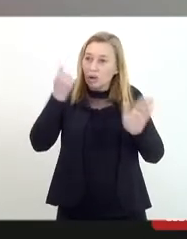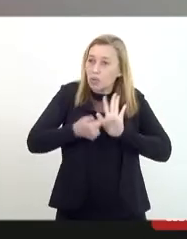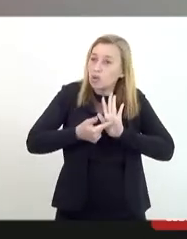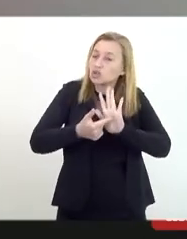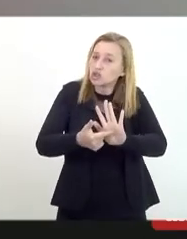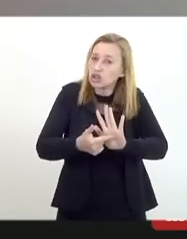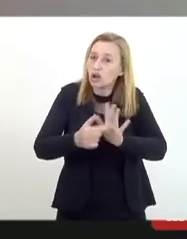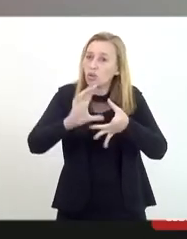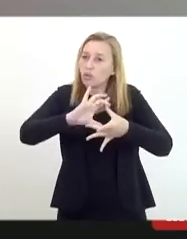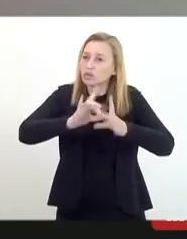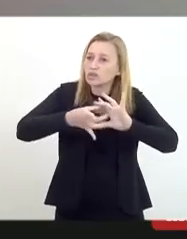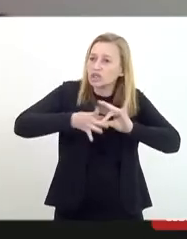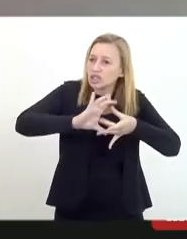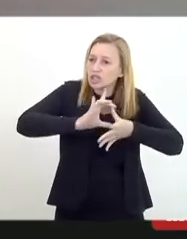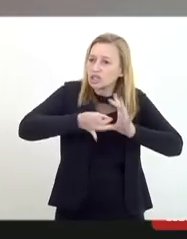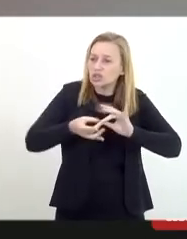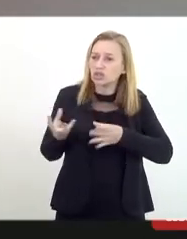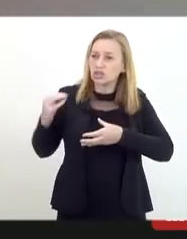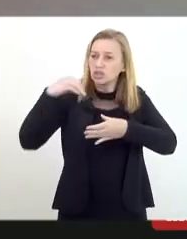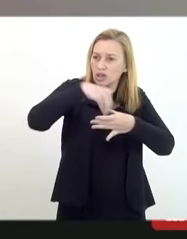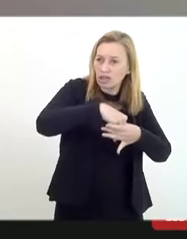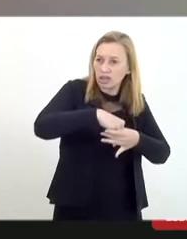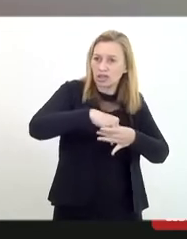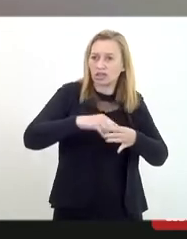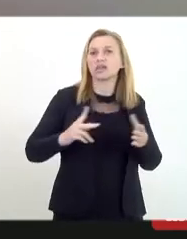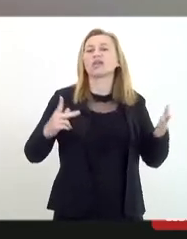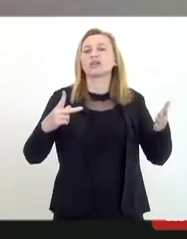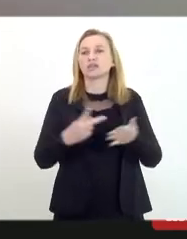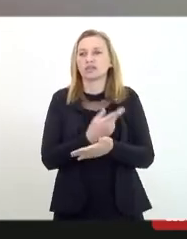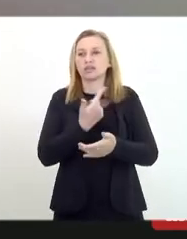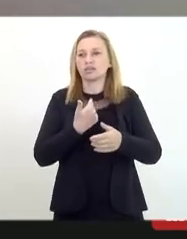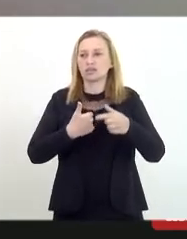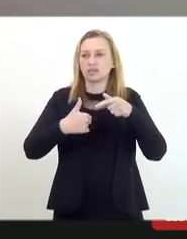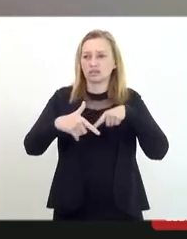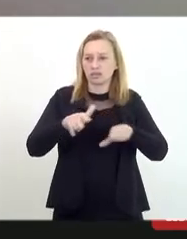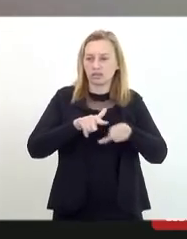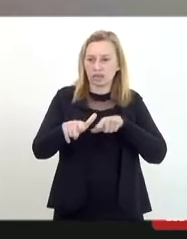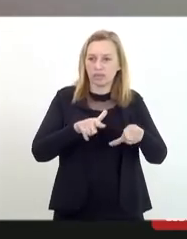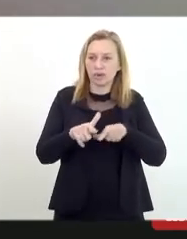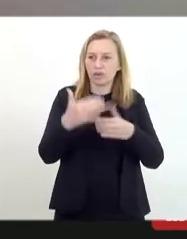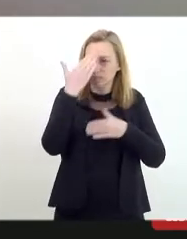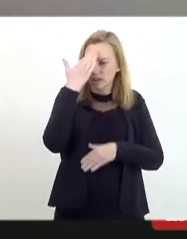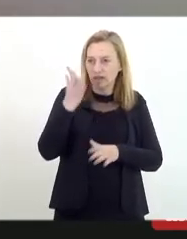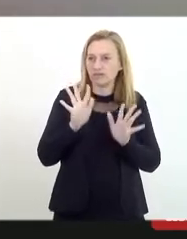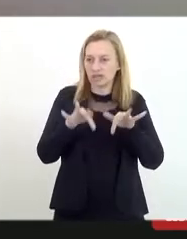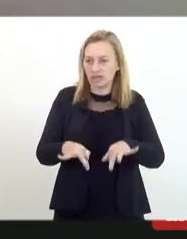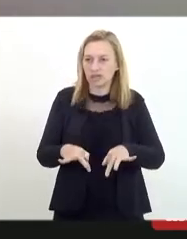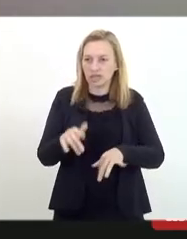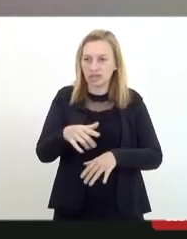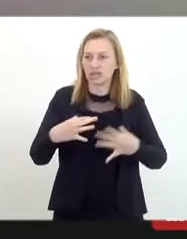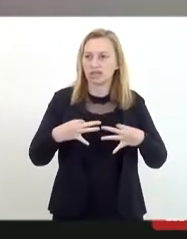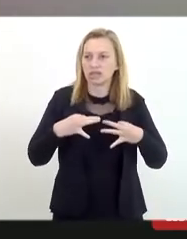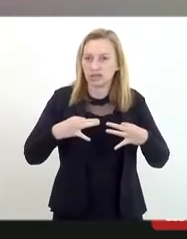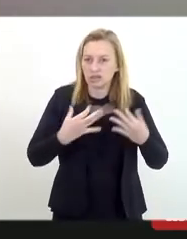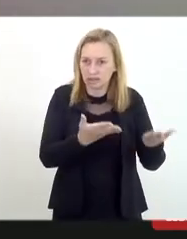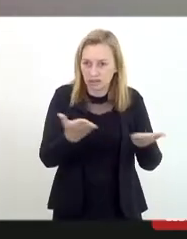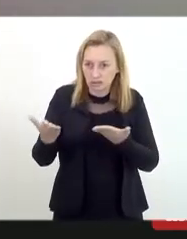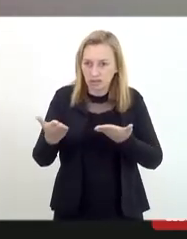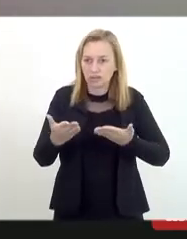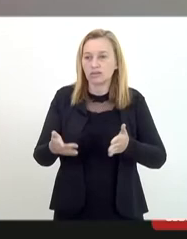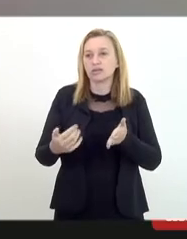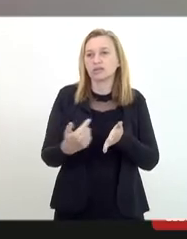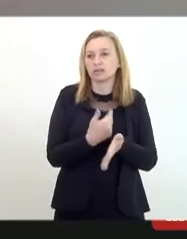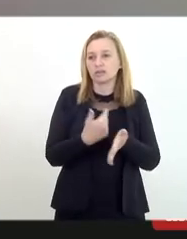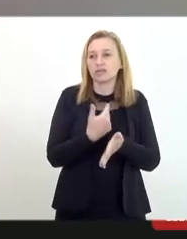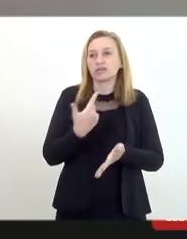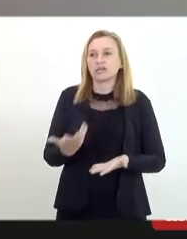o contexto no qual nós inserimos e no qual nós realizamos o nosso trabalho. Muito obrigado. Eu vou encerrar por aqui e fico à disposição de eventuais perguntas.